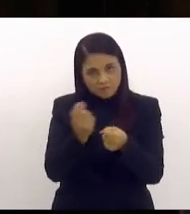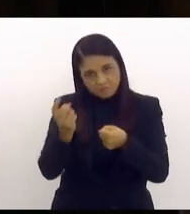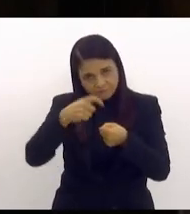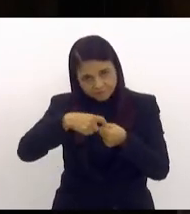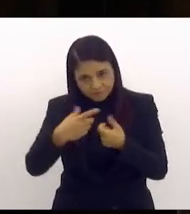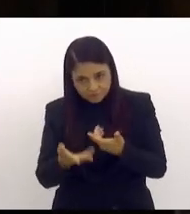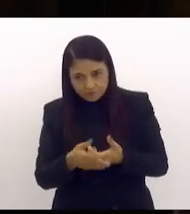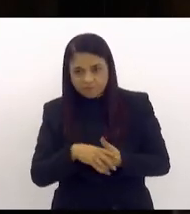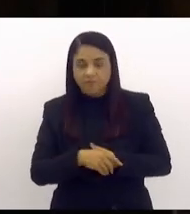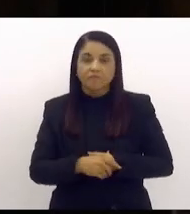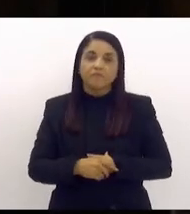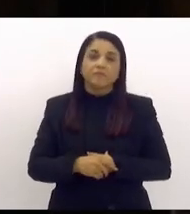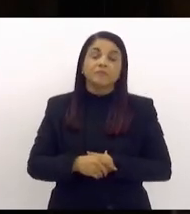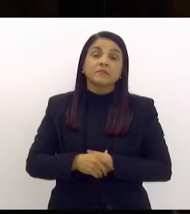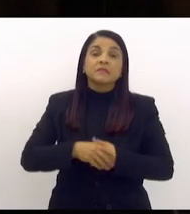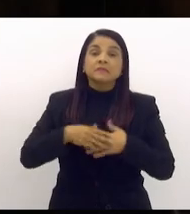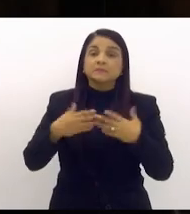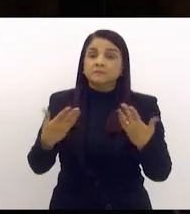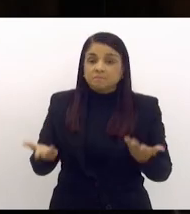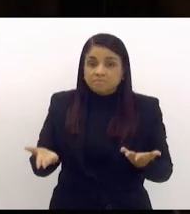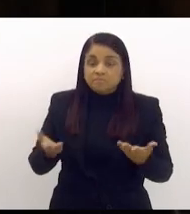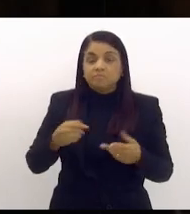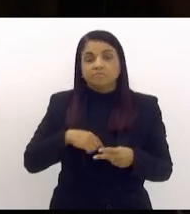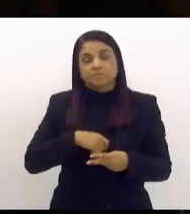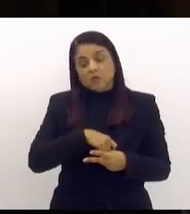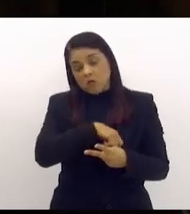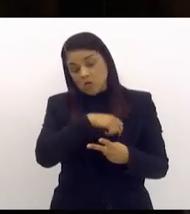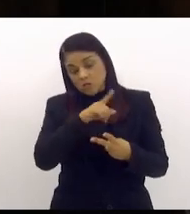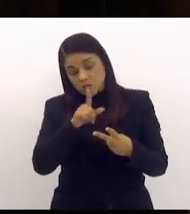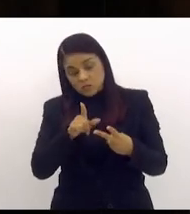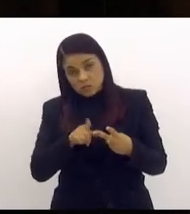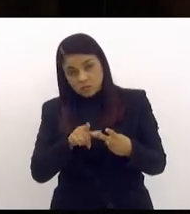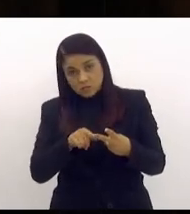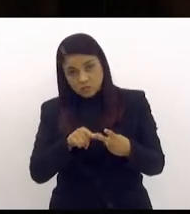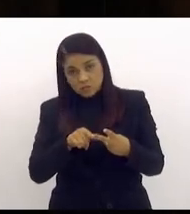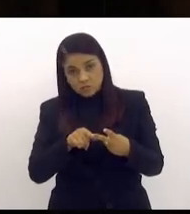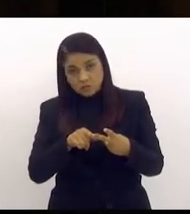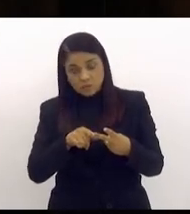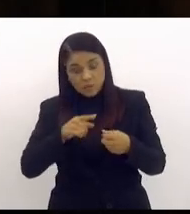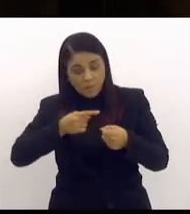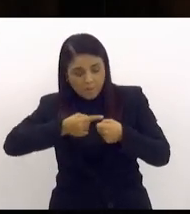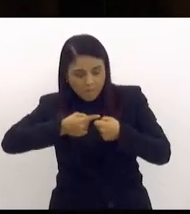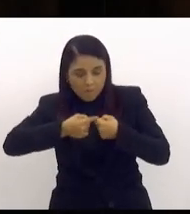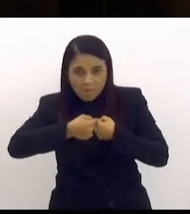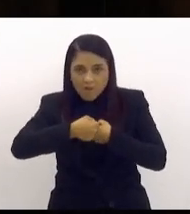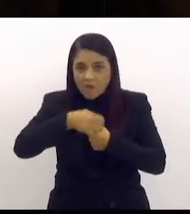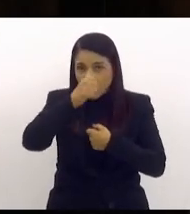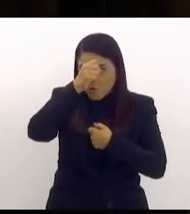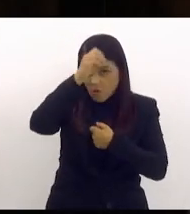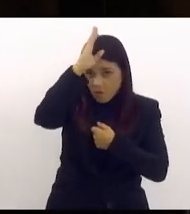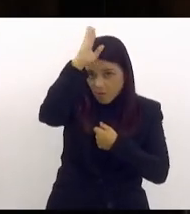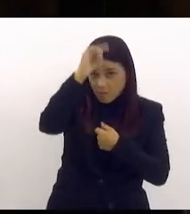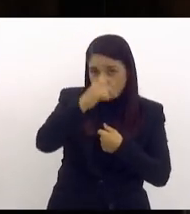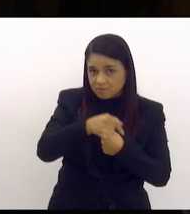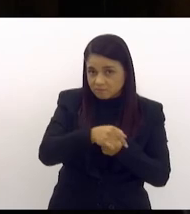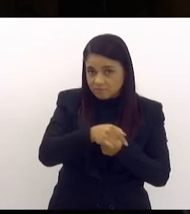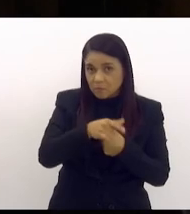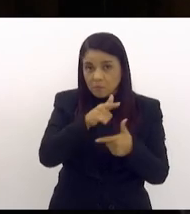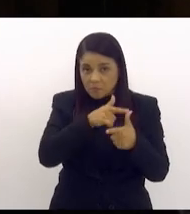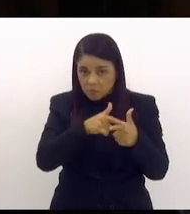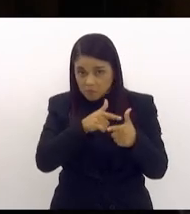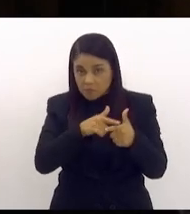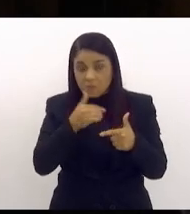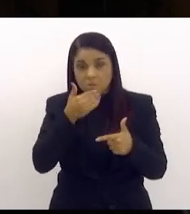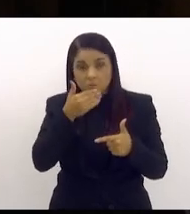sendo assim o segundo item do bairro Roma onde a população